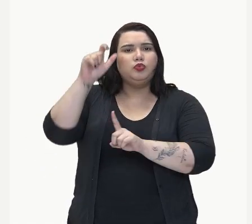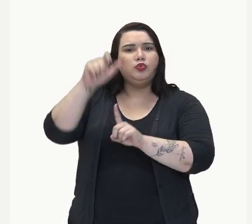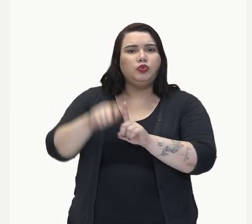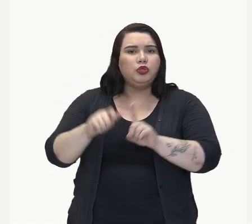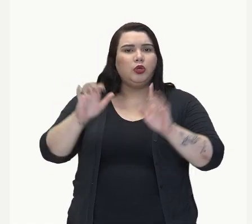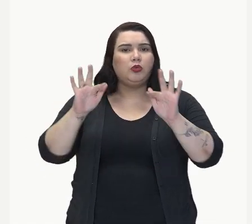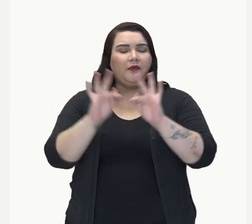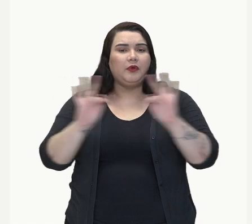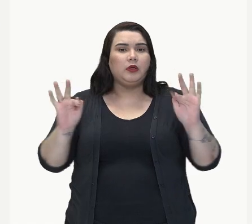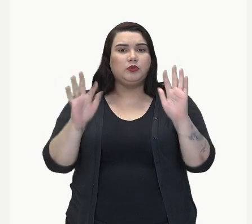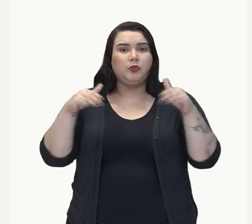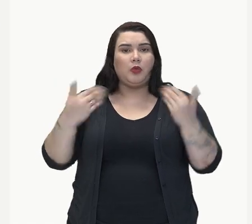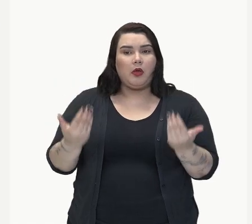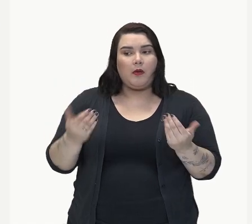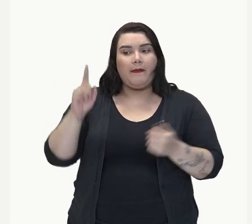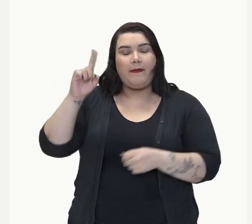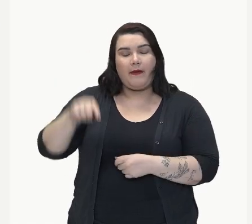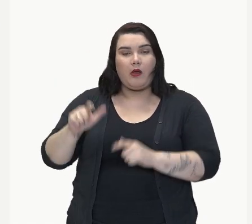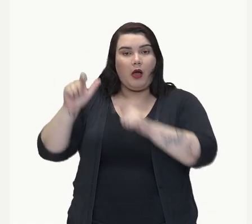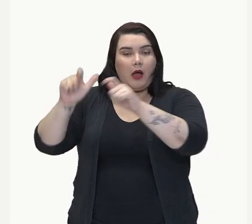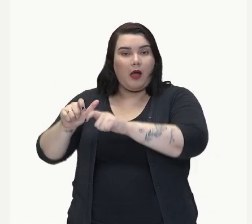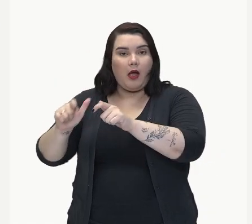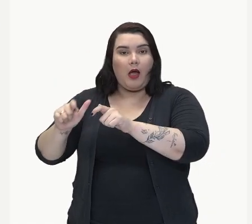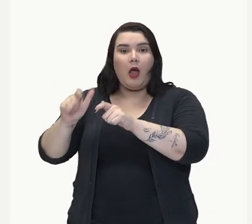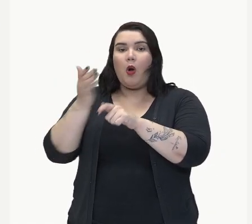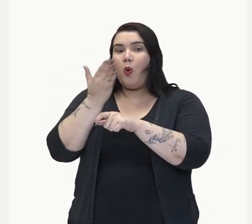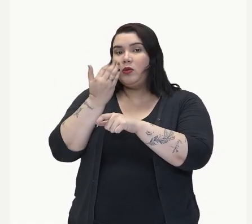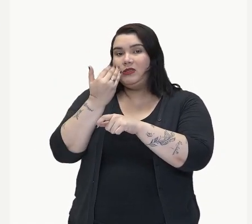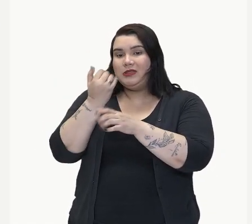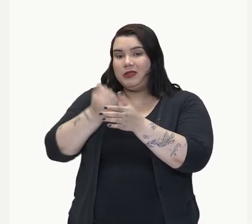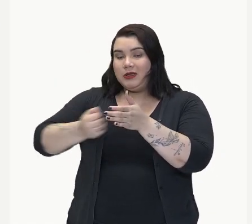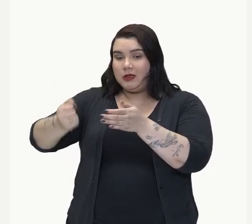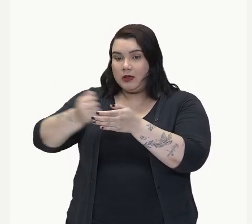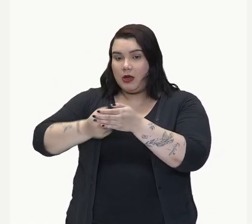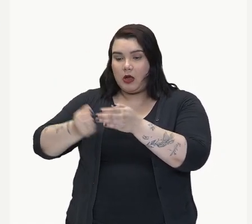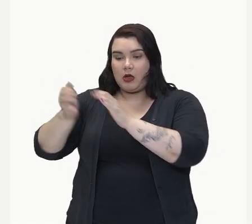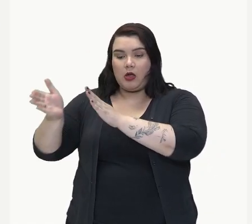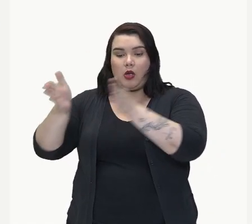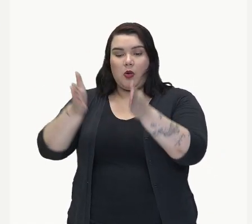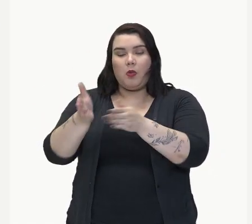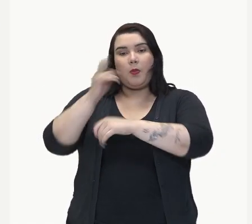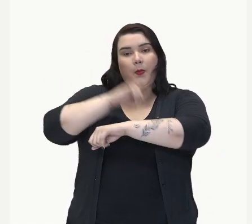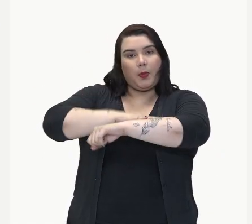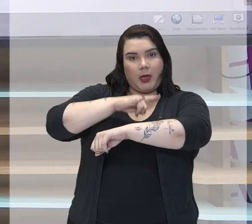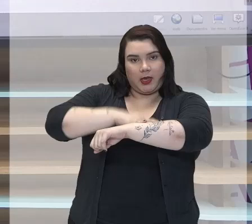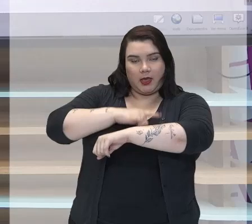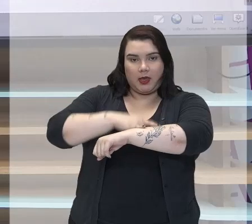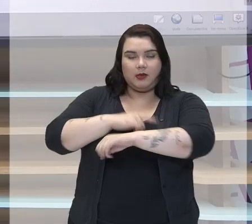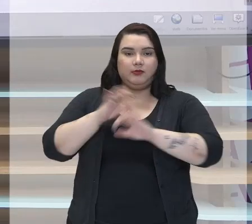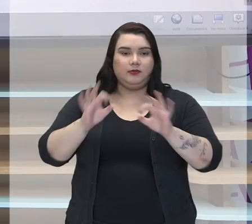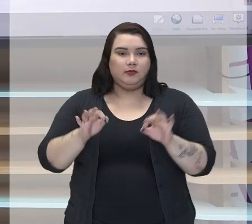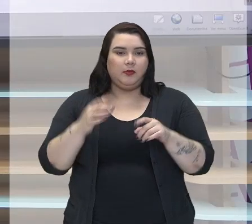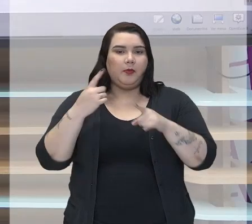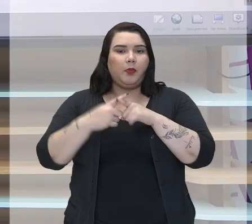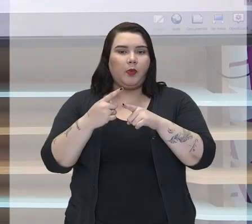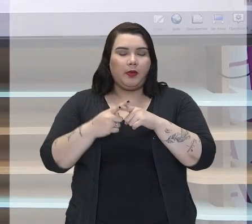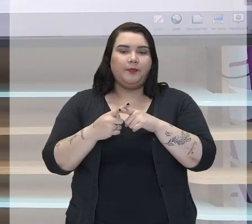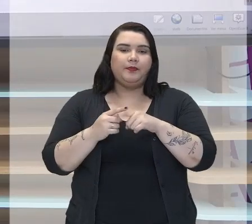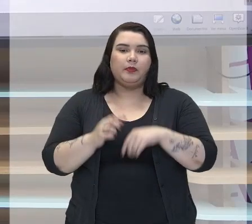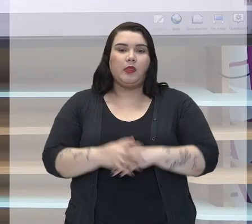Estavam é o verbo, esse verbo aí está fazendo o papel de verbo de ligação, porque é sujos.